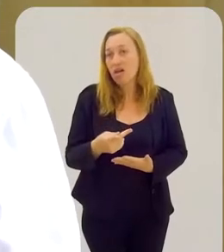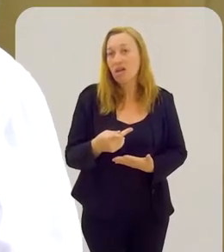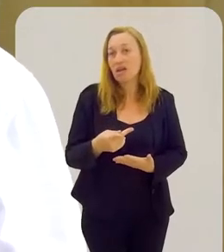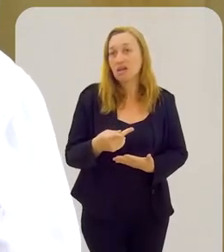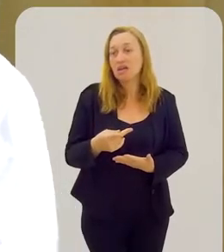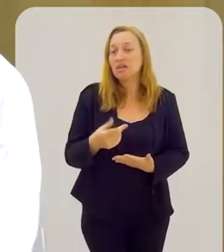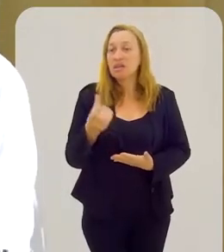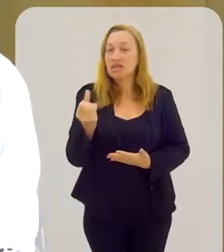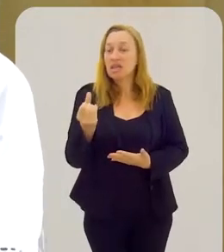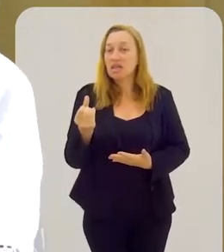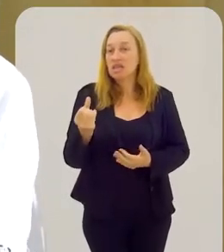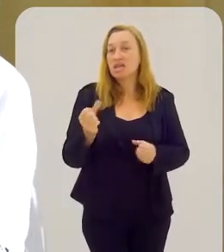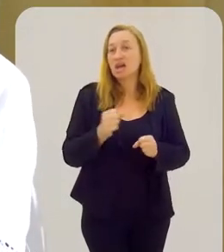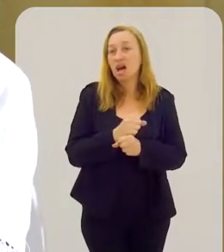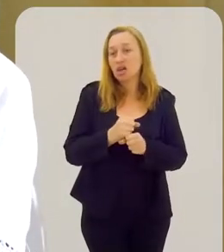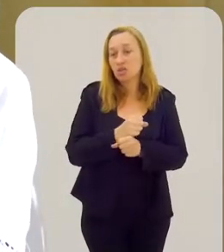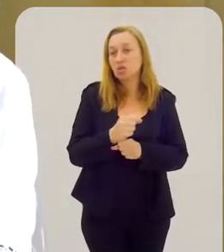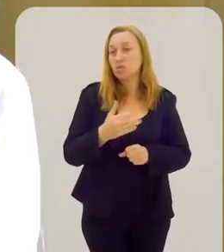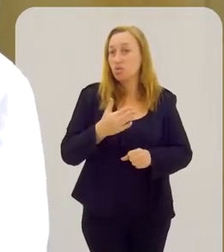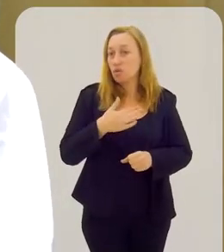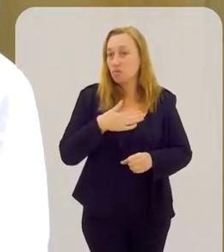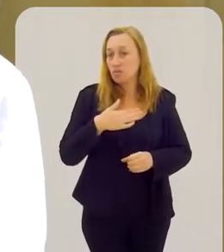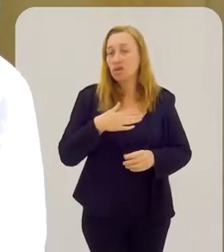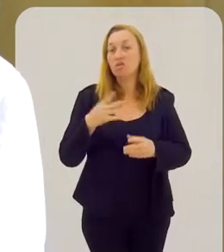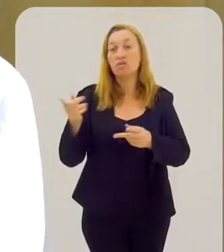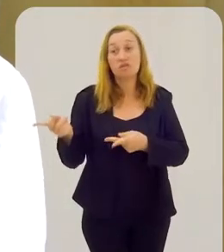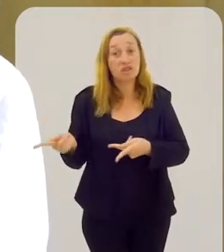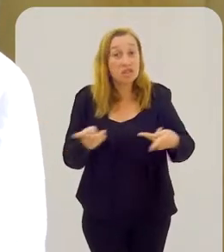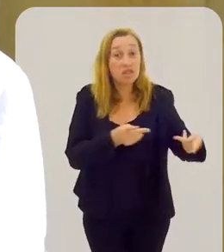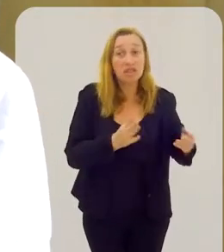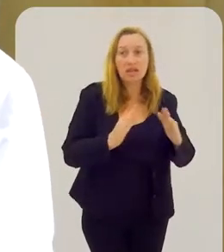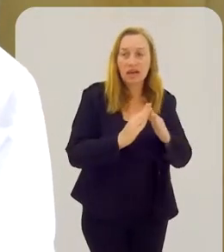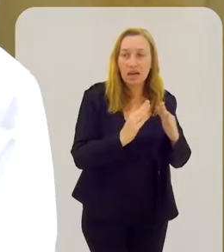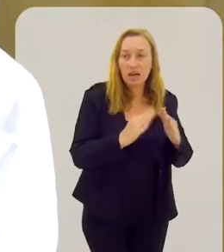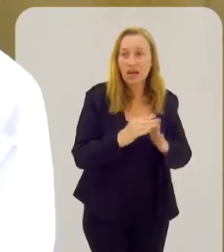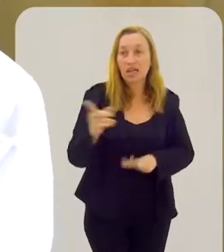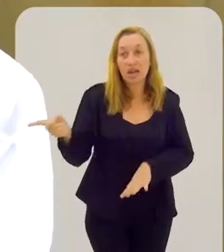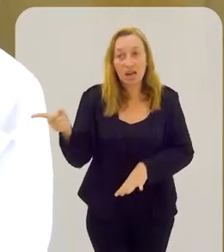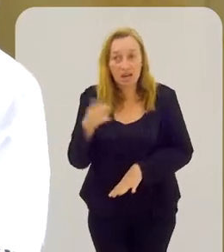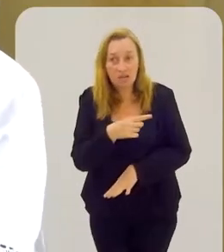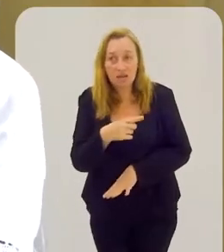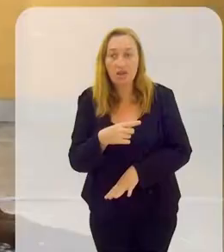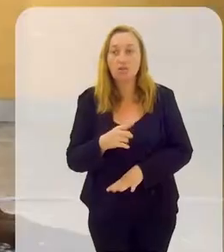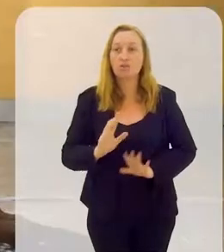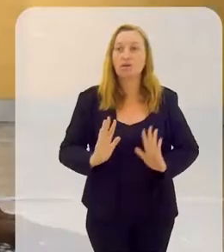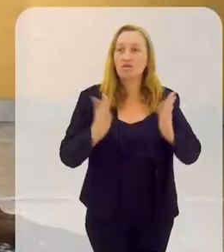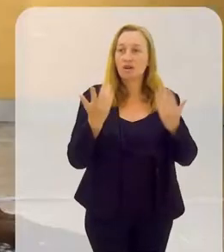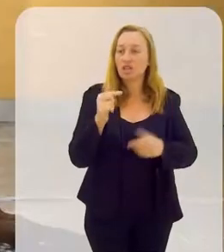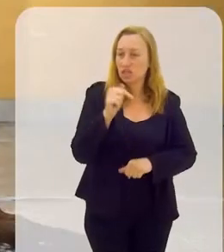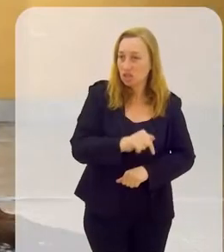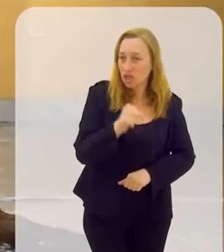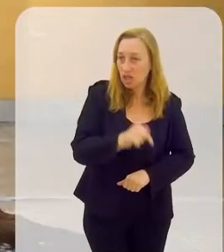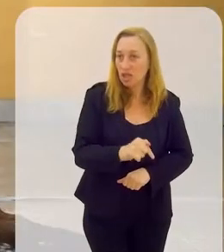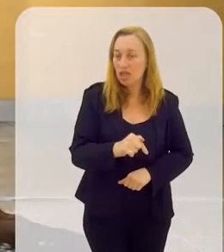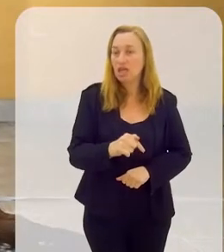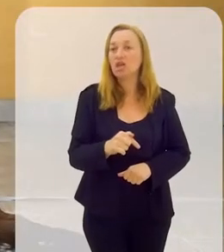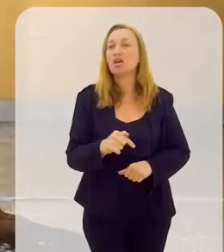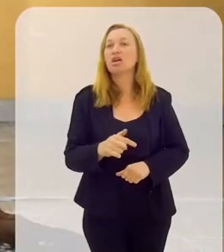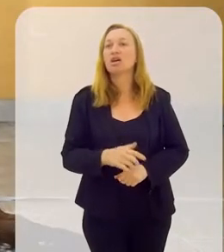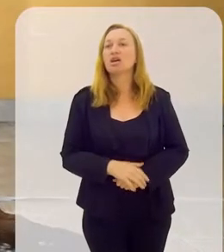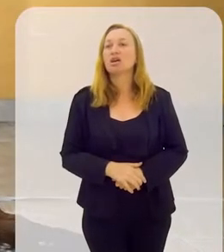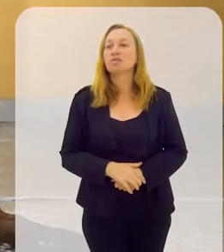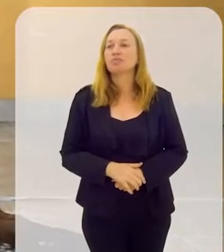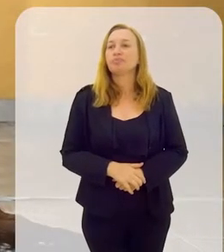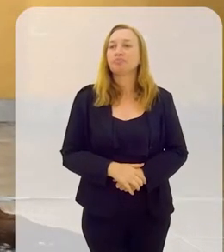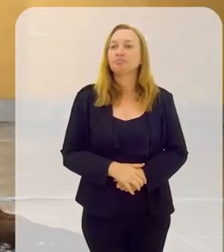queda, ela estava comigo há seis anos, frequentando a casa. Ela veio numa sessão que esteve aqui, teve um toque